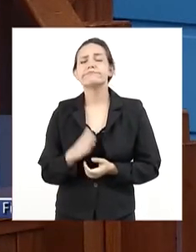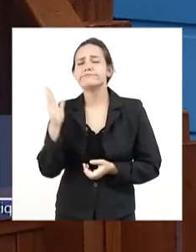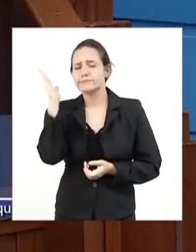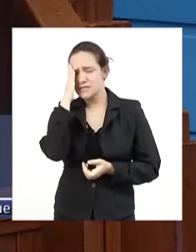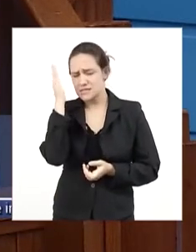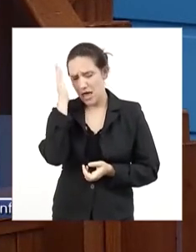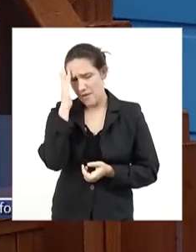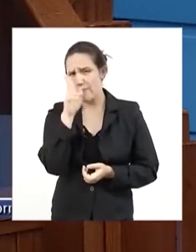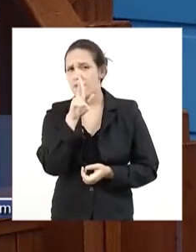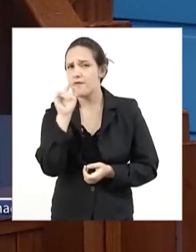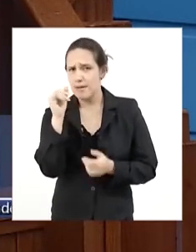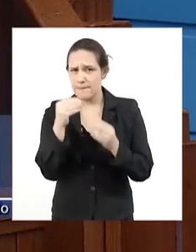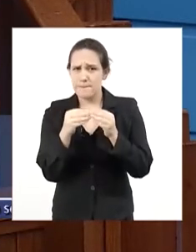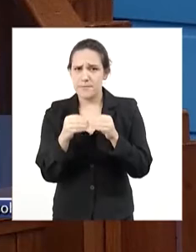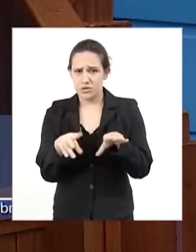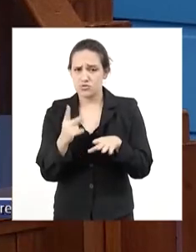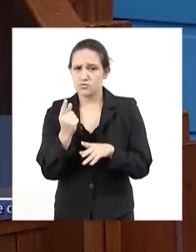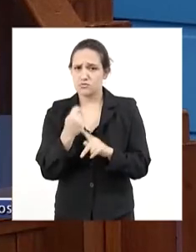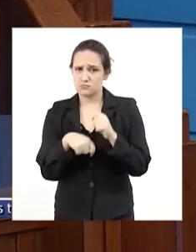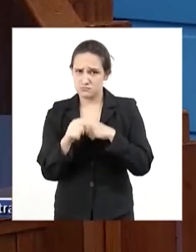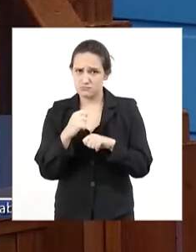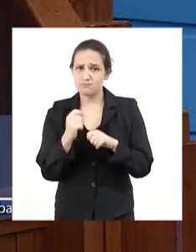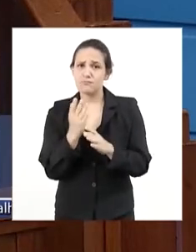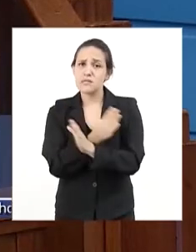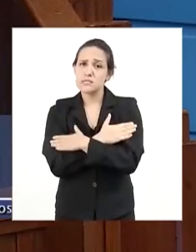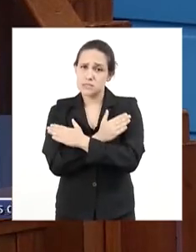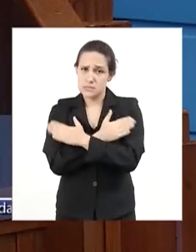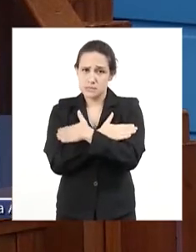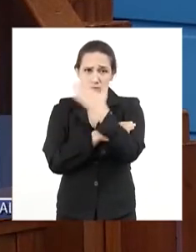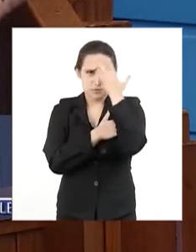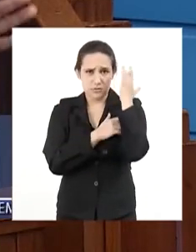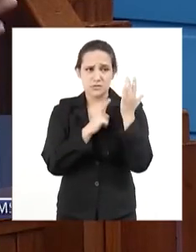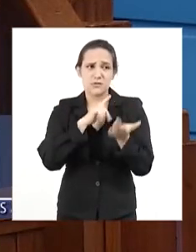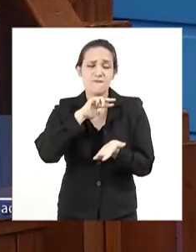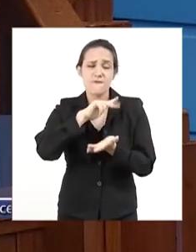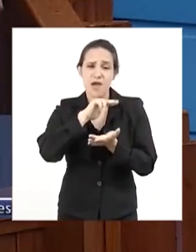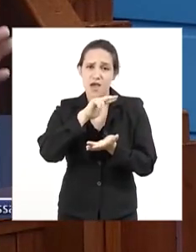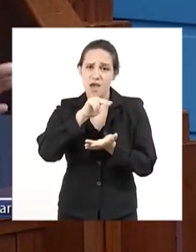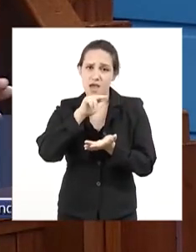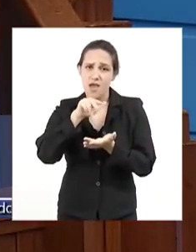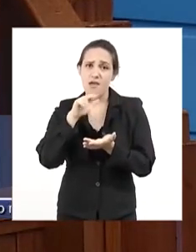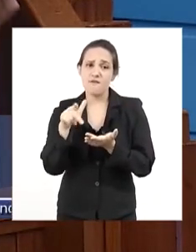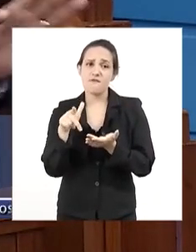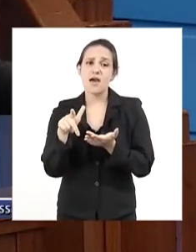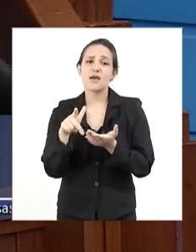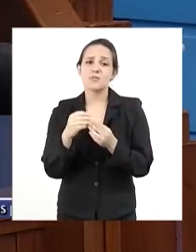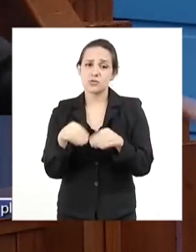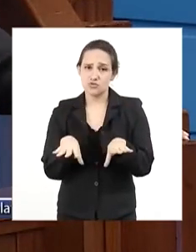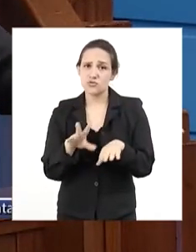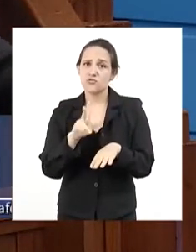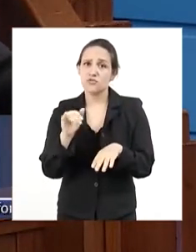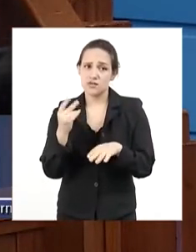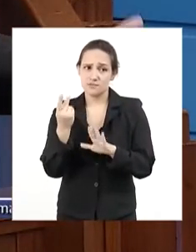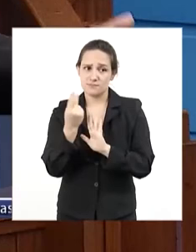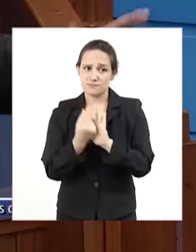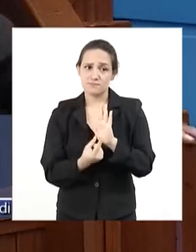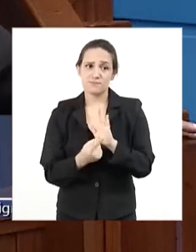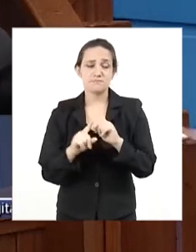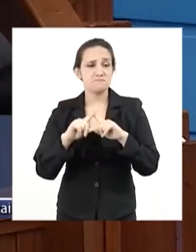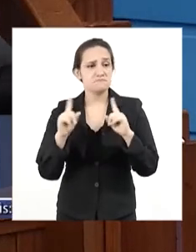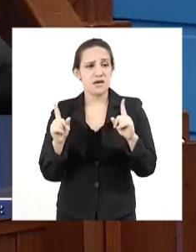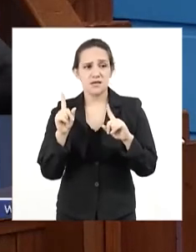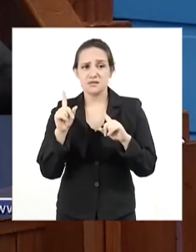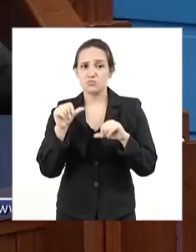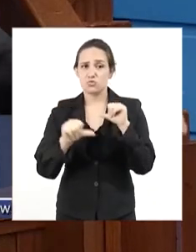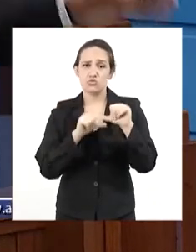econômico, o desemprego, uma série de fatores nesse setor pesqueiro, mesmo entendendo, praticamente mudou e não mudou